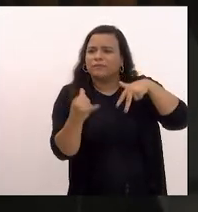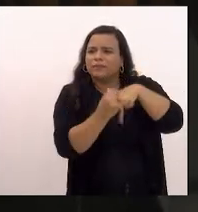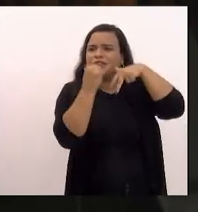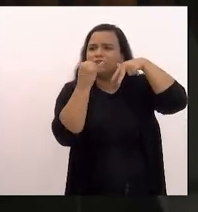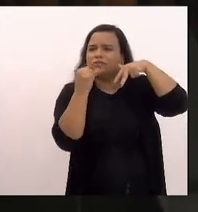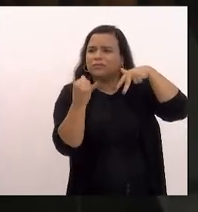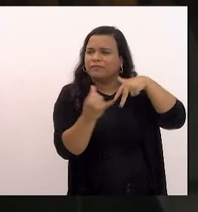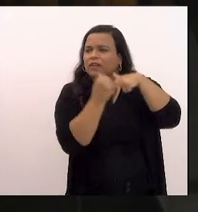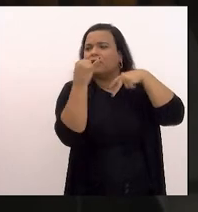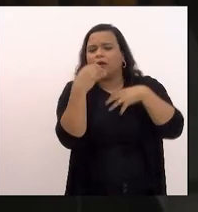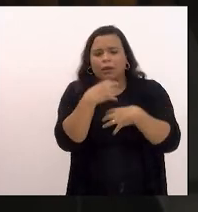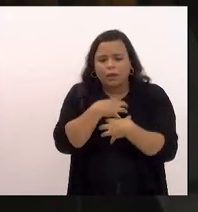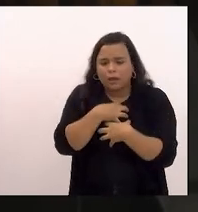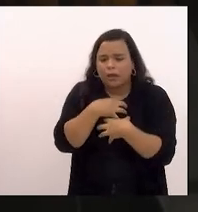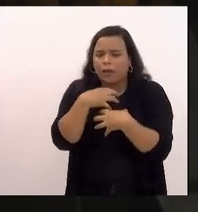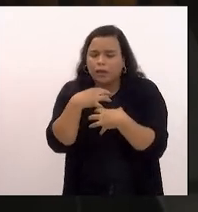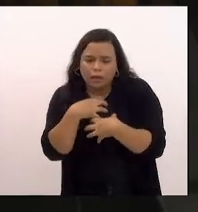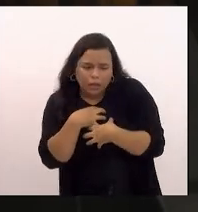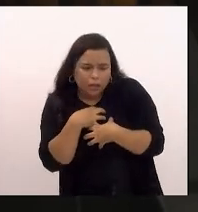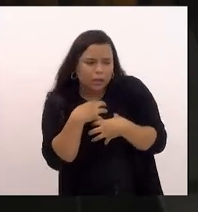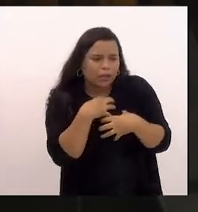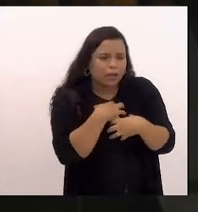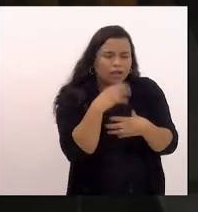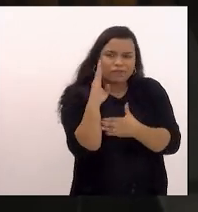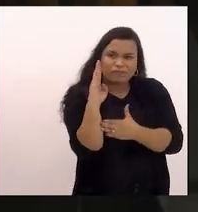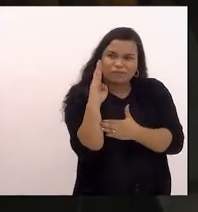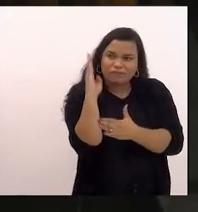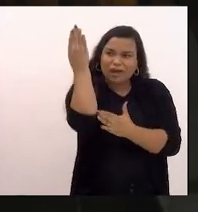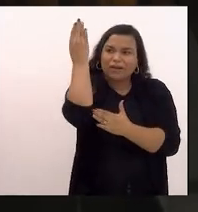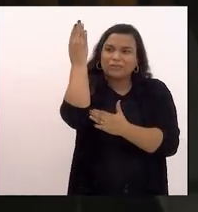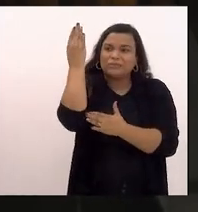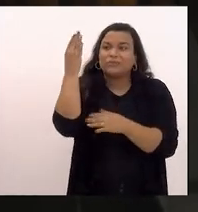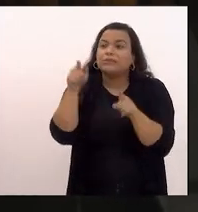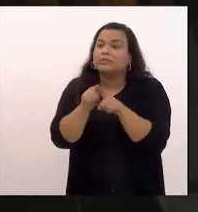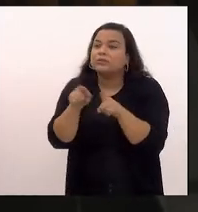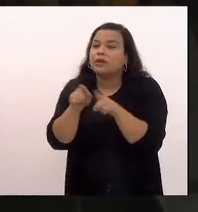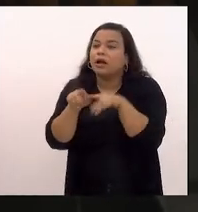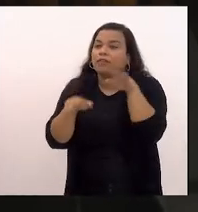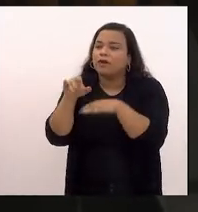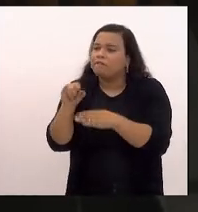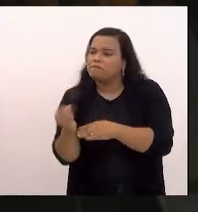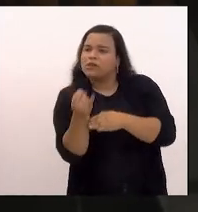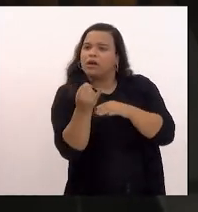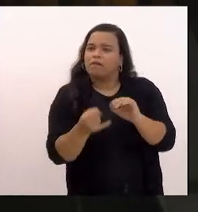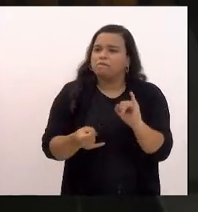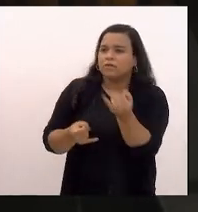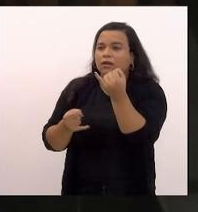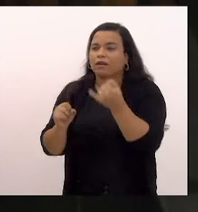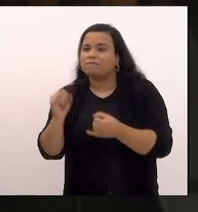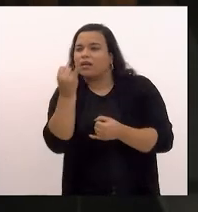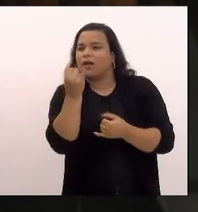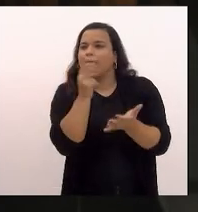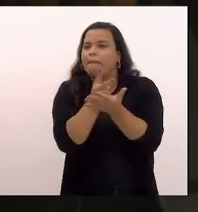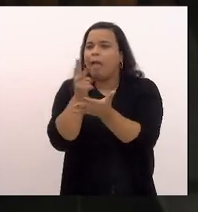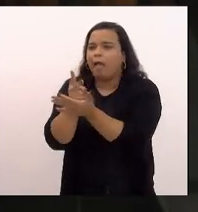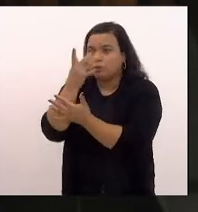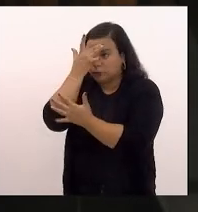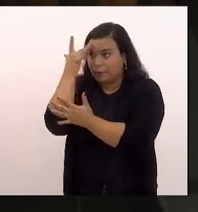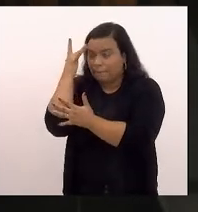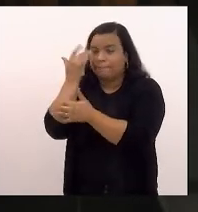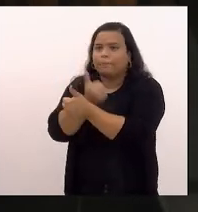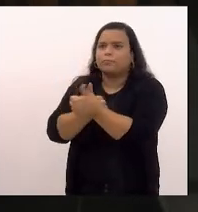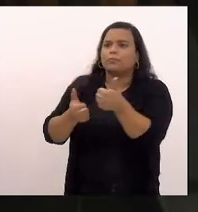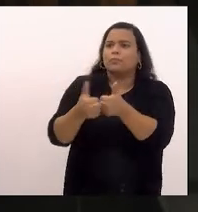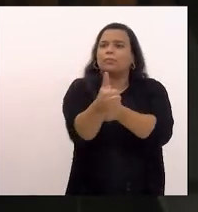discurso hipócrita muitas vezes utilitarista dos mesmos protagonistas os